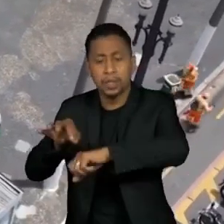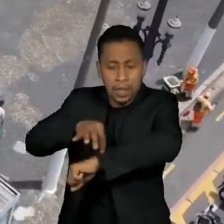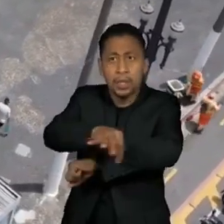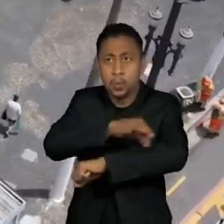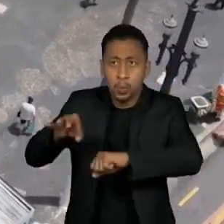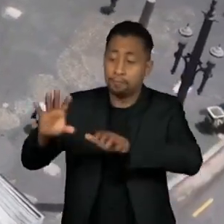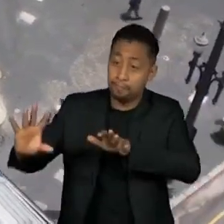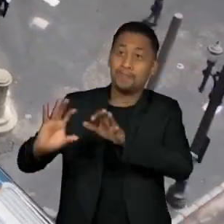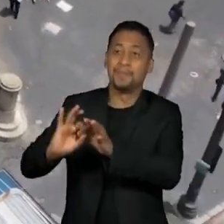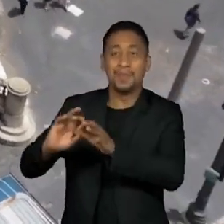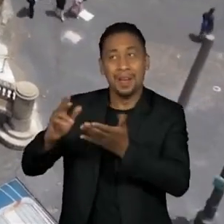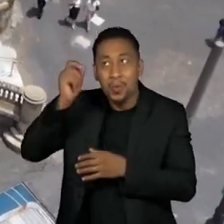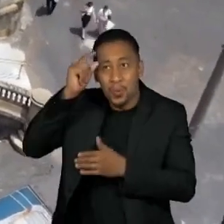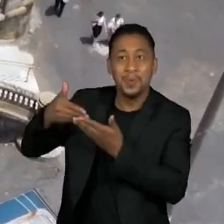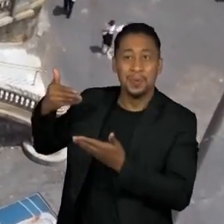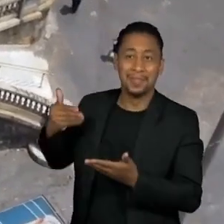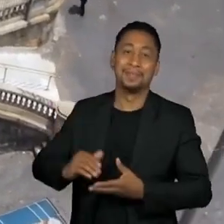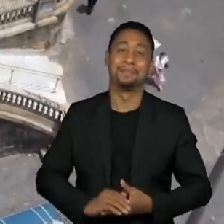fizesse conexão junto com os seus iguais.